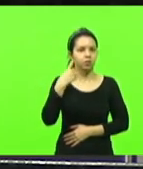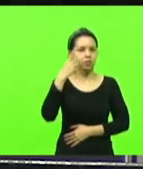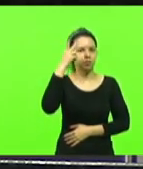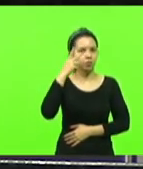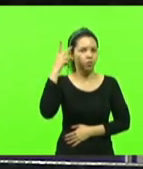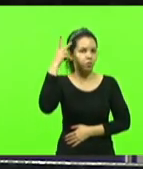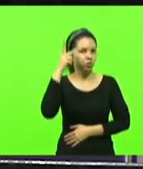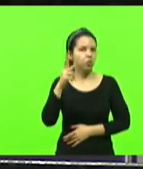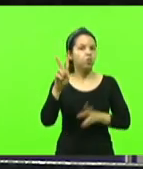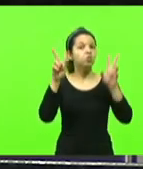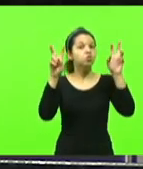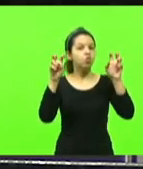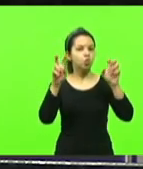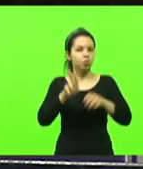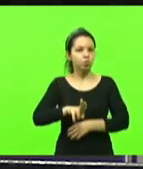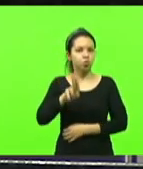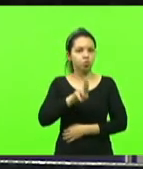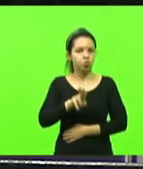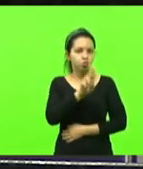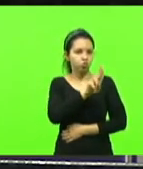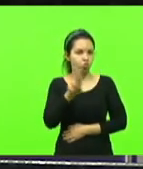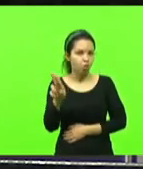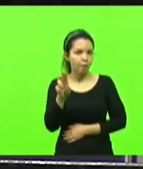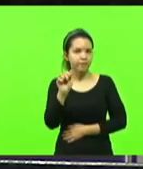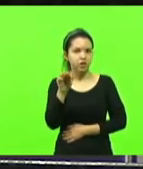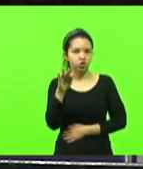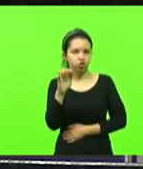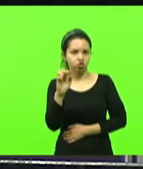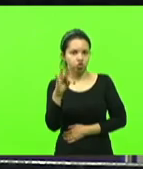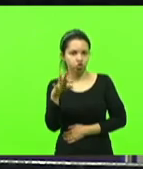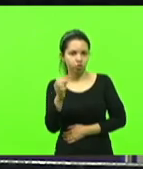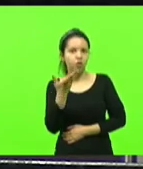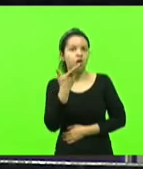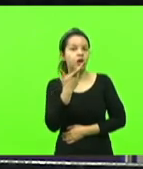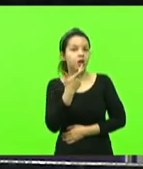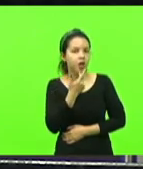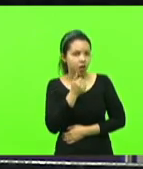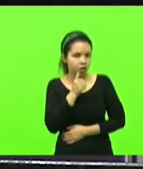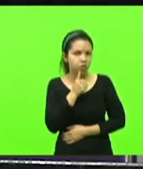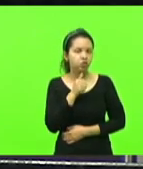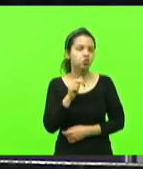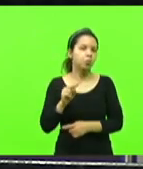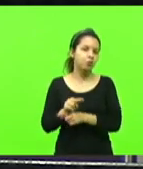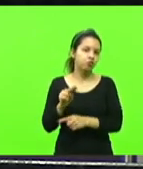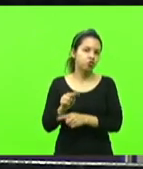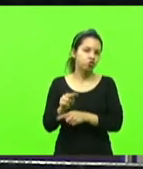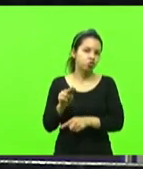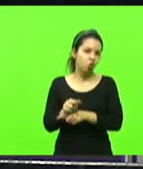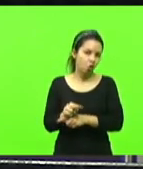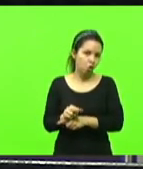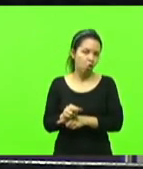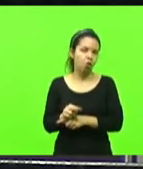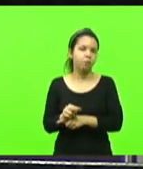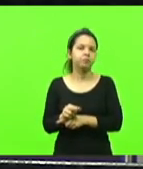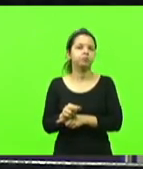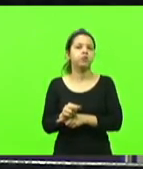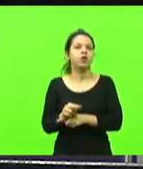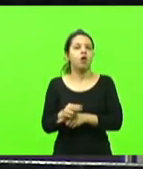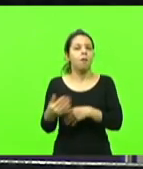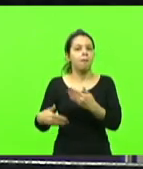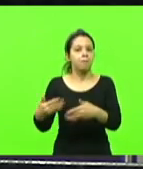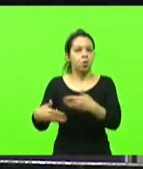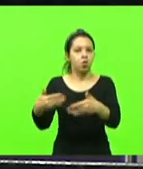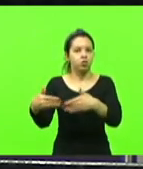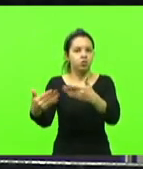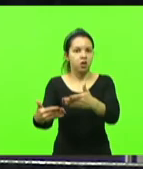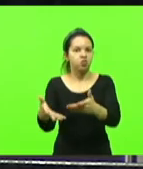que dispõe sobre o uso do nome afetivo a crianças e adolescentes sob guarda provisória concedido em processo de adoção nos